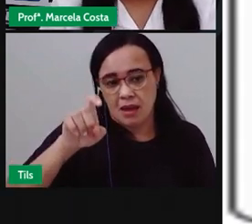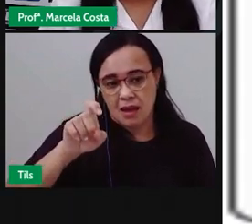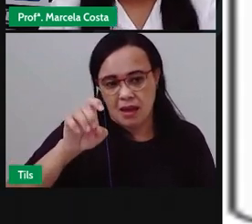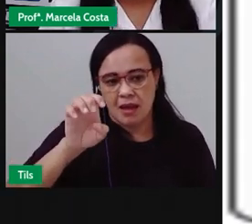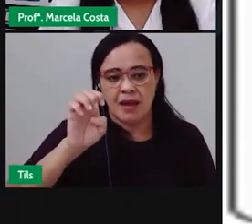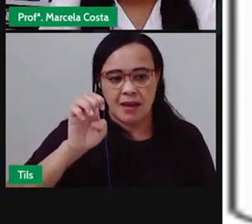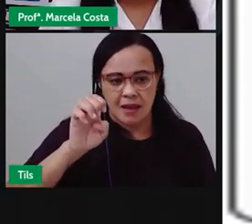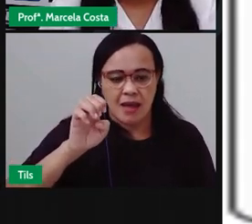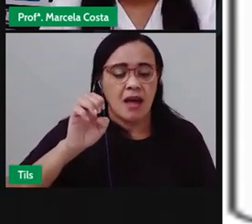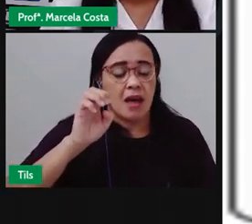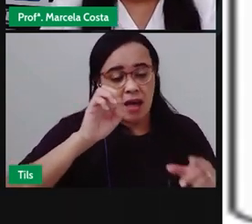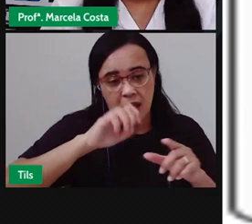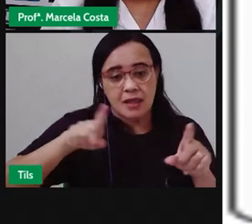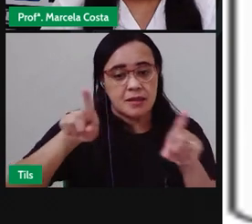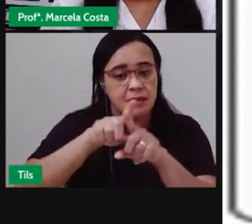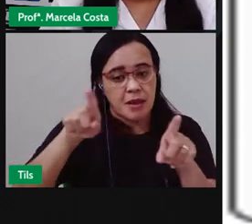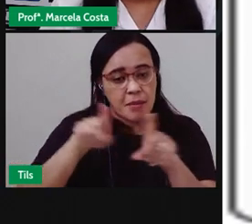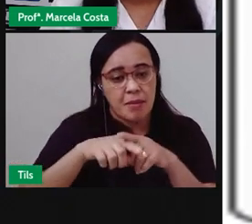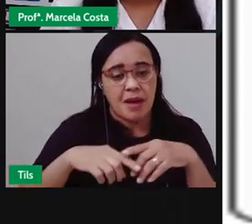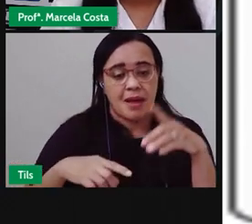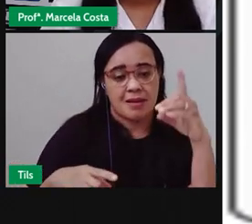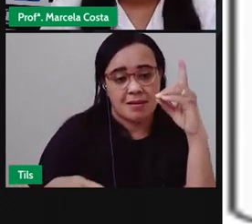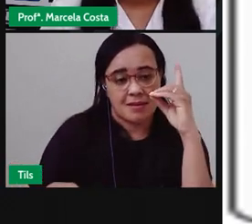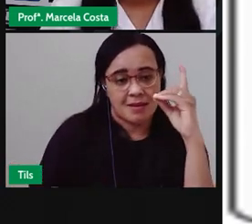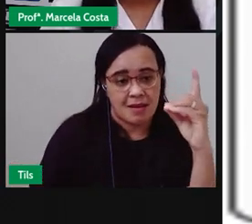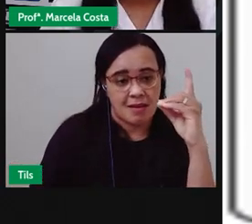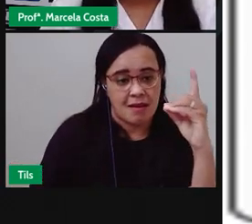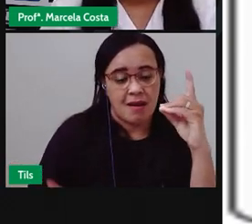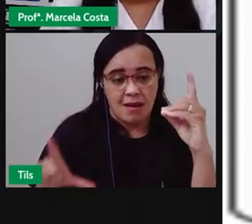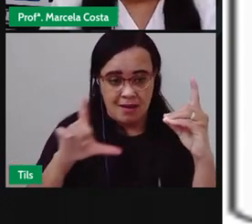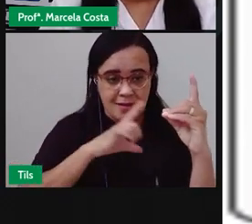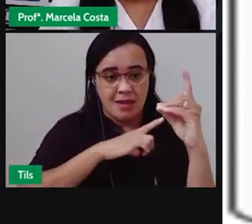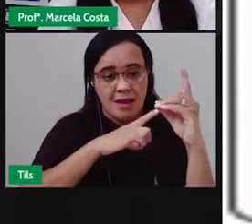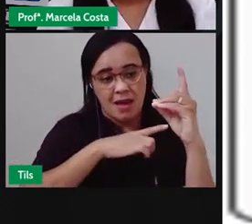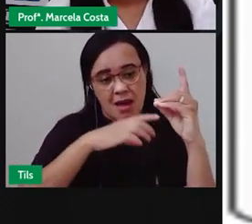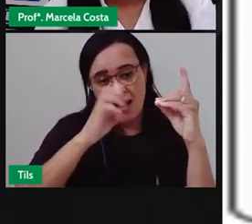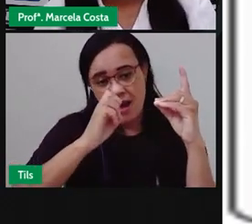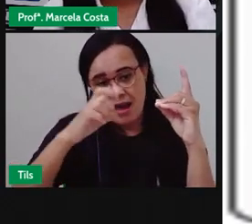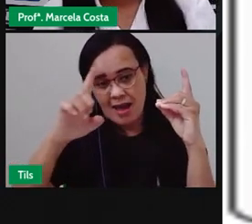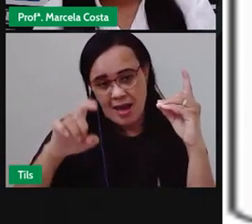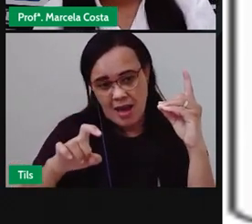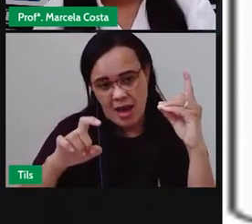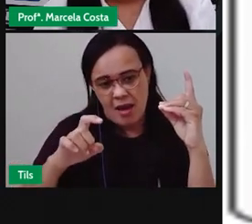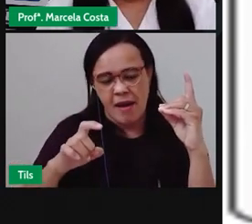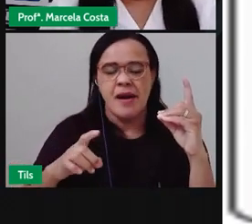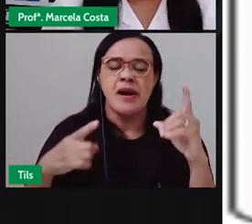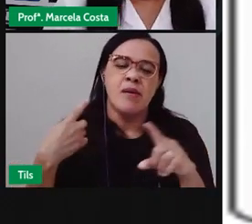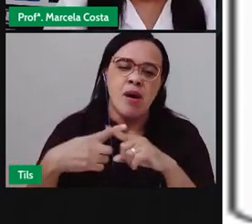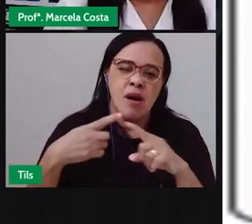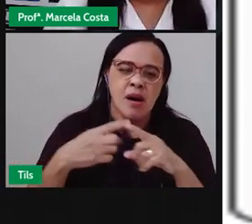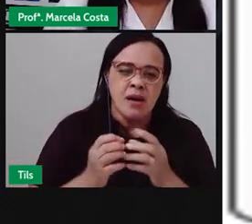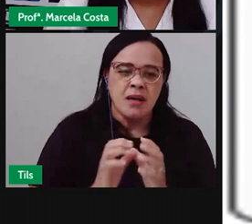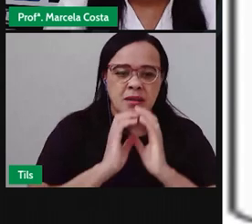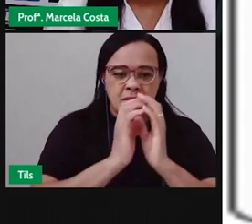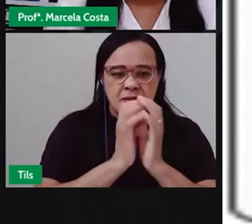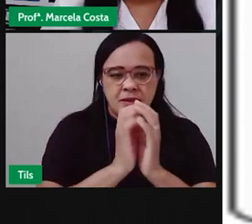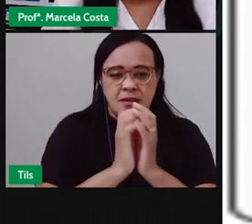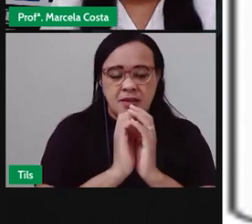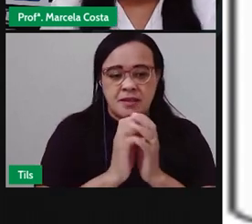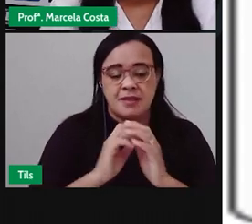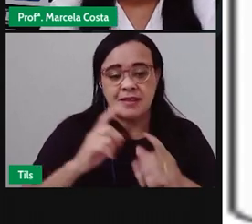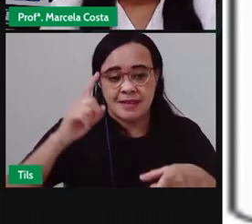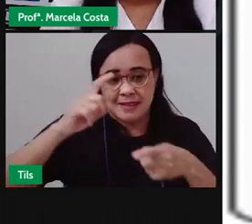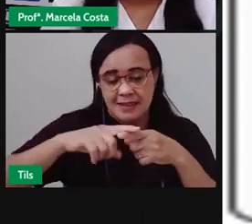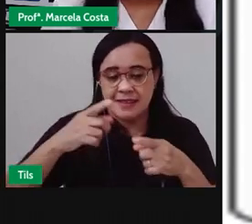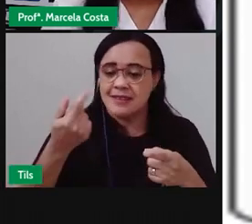ver na letra D Ó D E D de dado De dedo